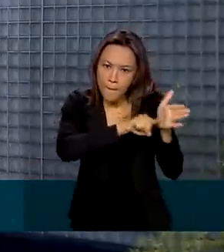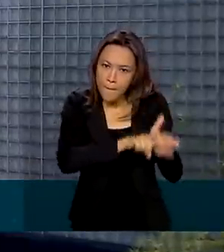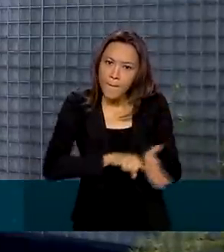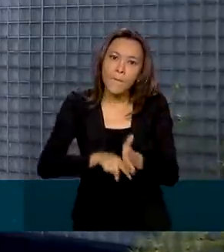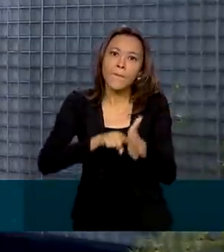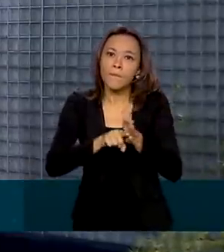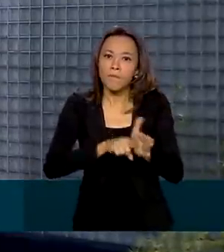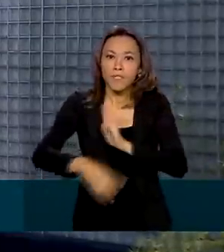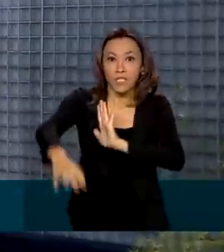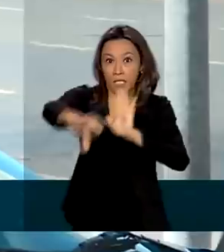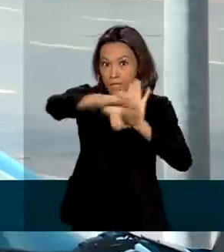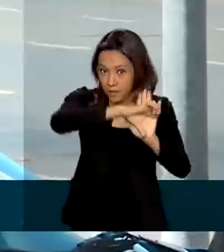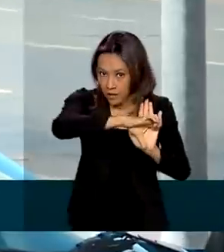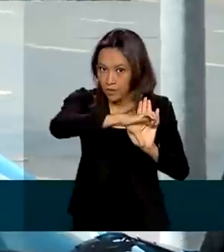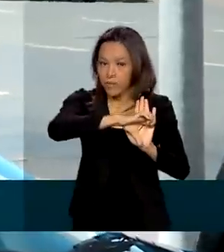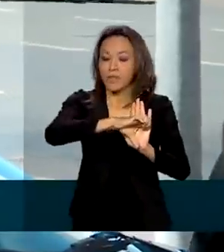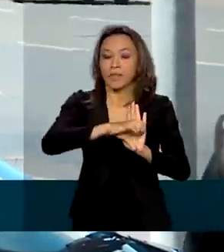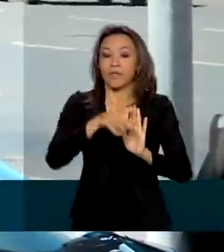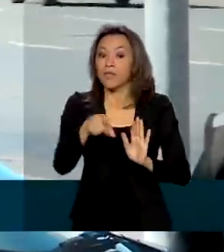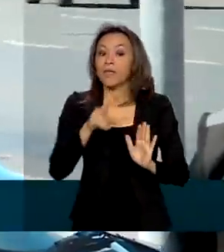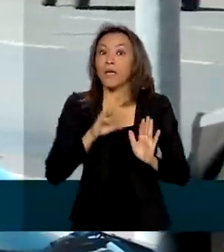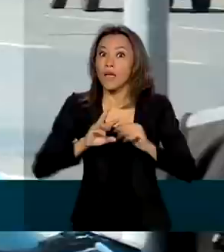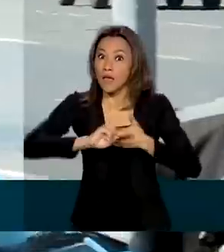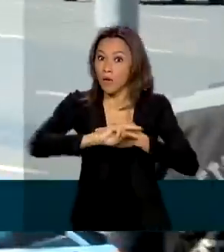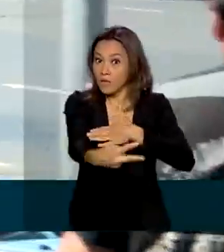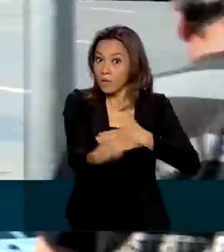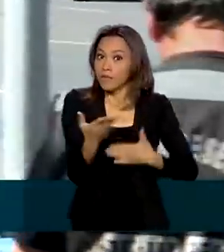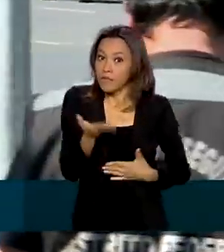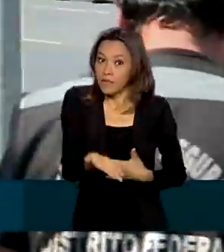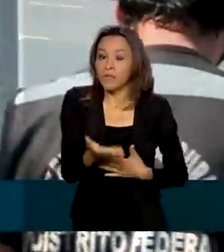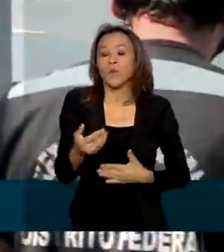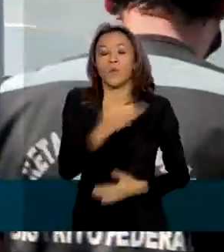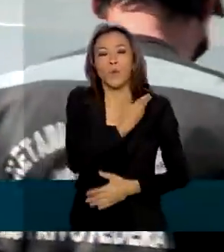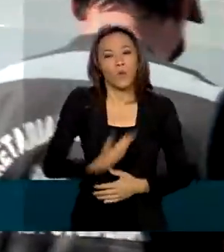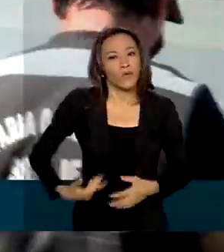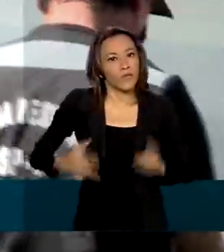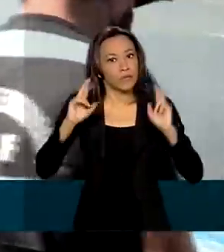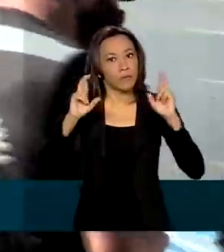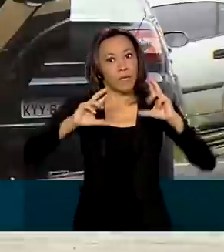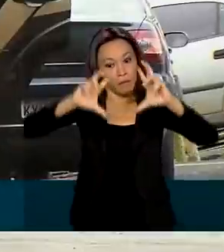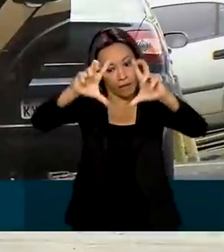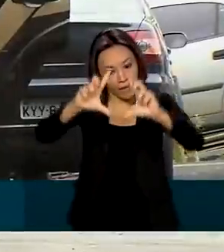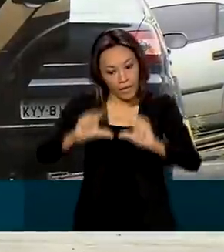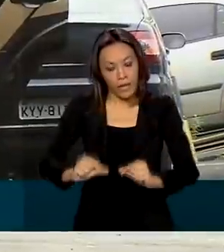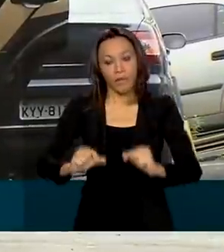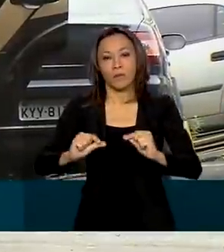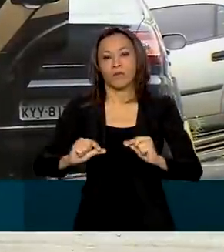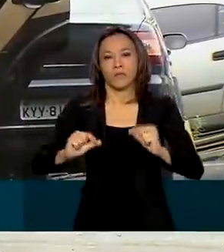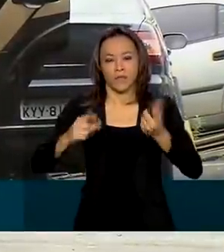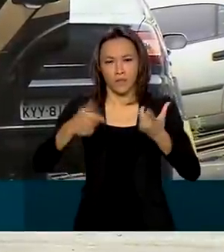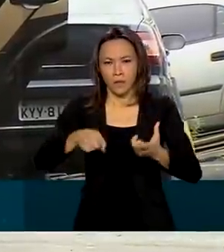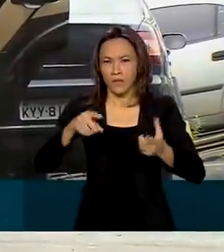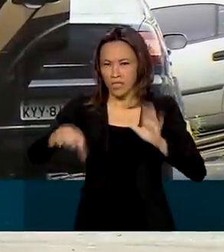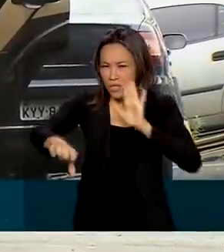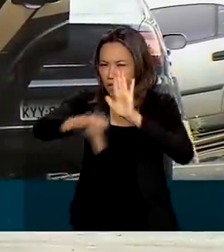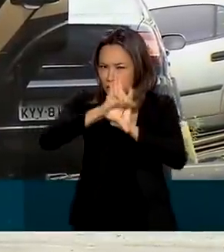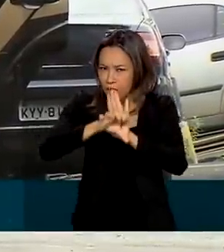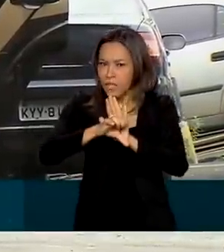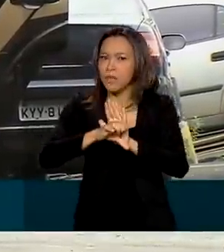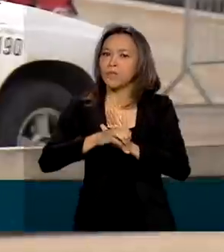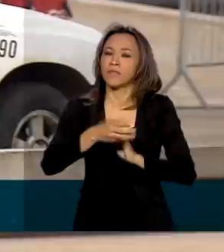organizações criminosas. Como resultado, o governo espera uma redução no número de crimes praticados por essas